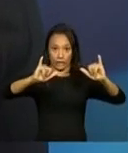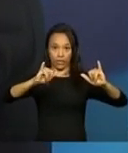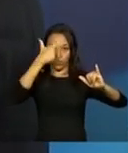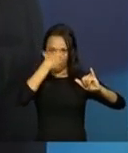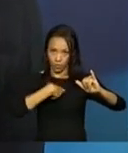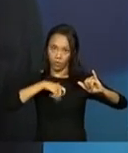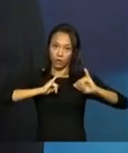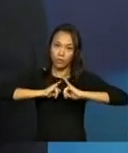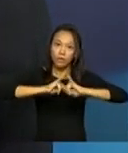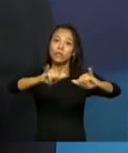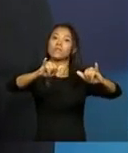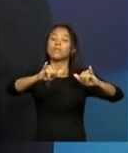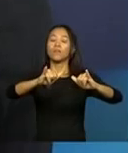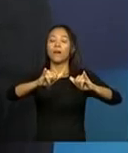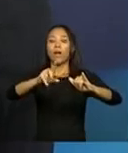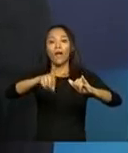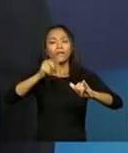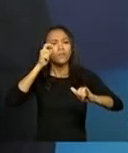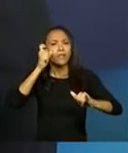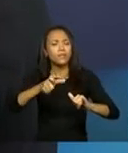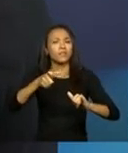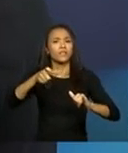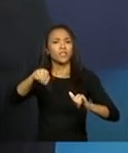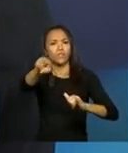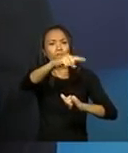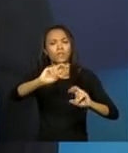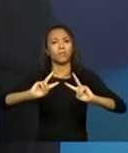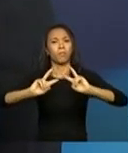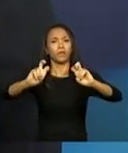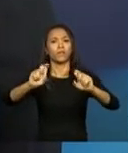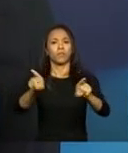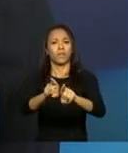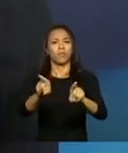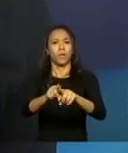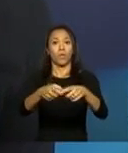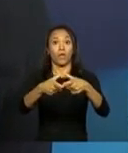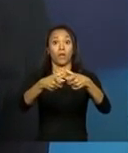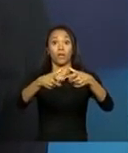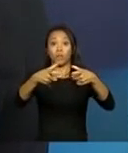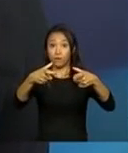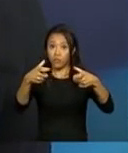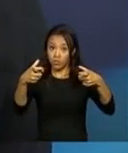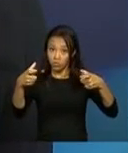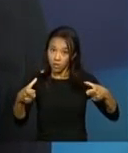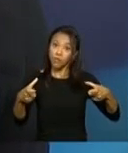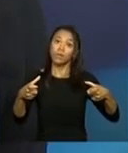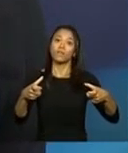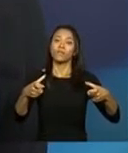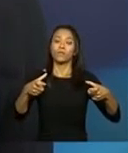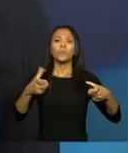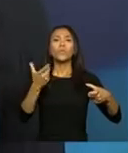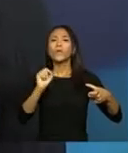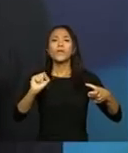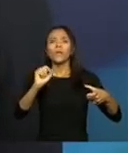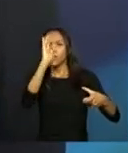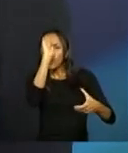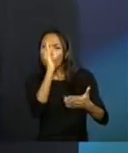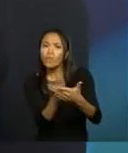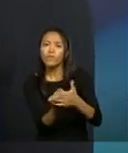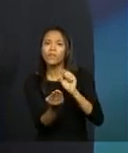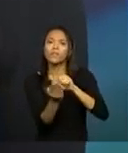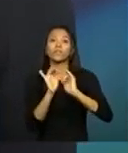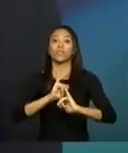também que é muito interessante você ver que você tem também um pequeno crescimento no geral em todas as questões de confiança em propaganda.